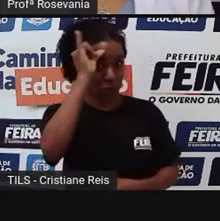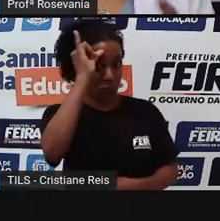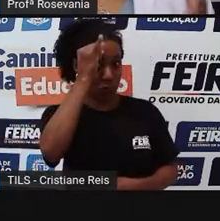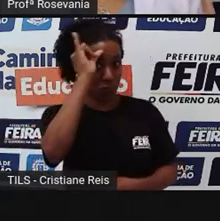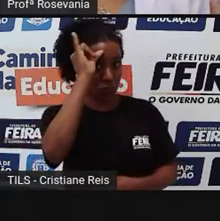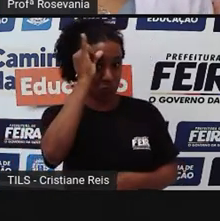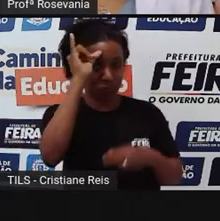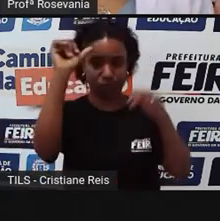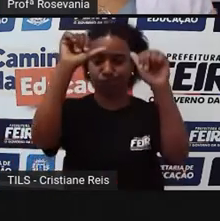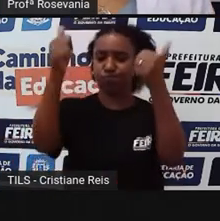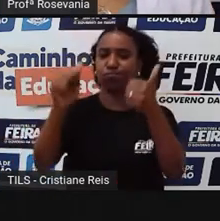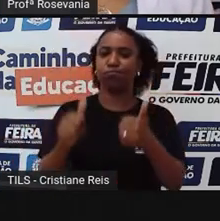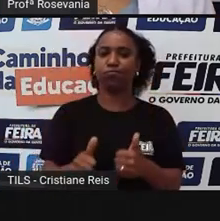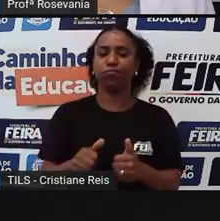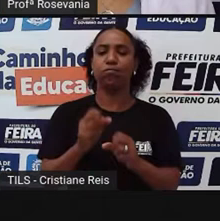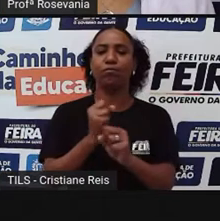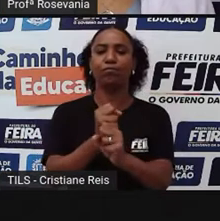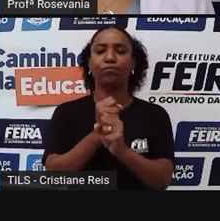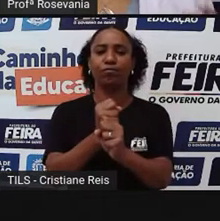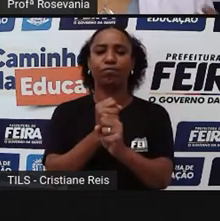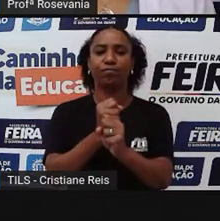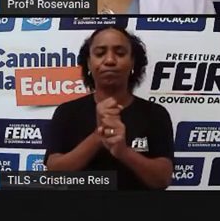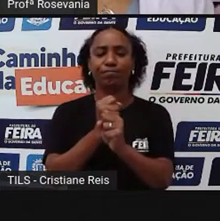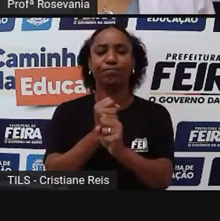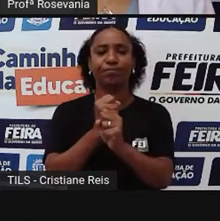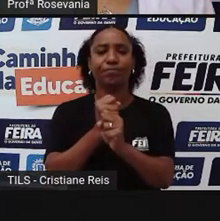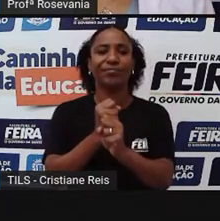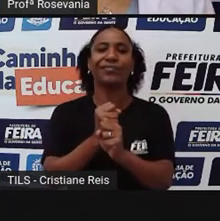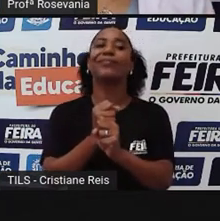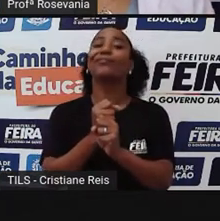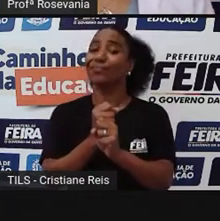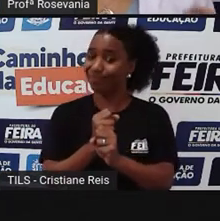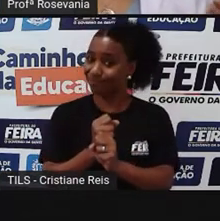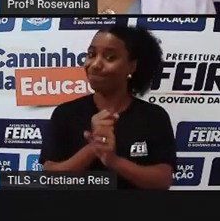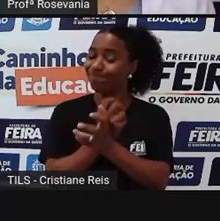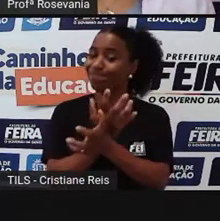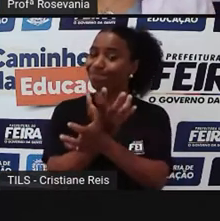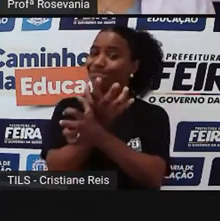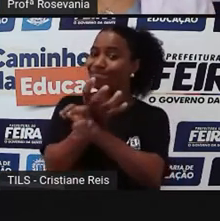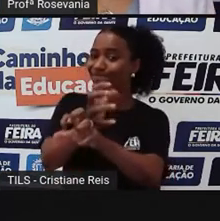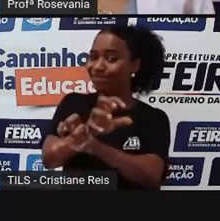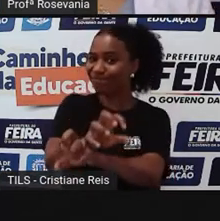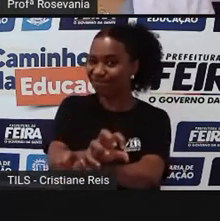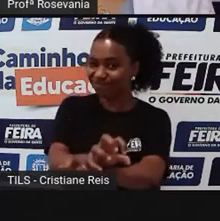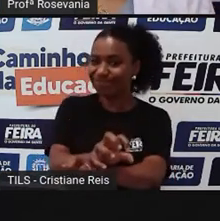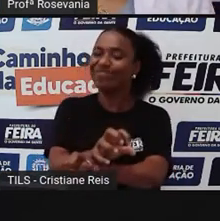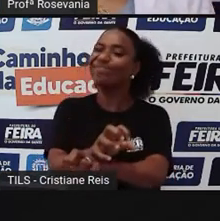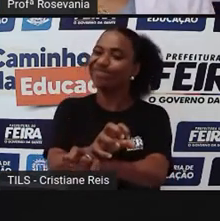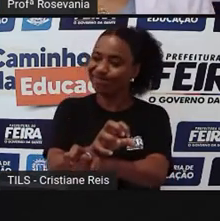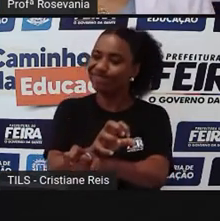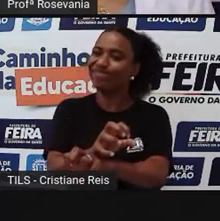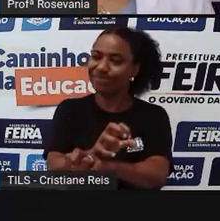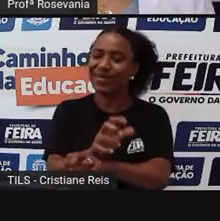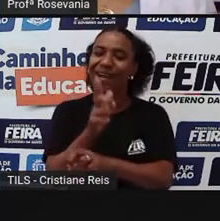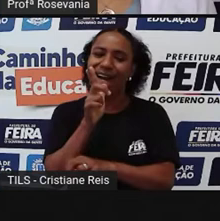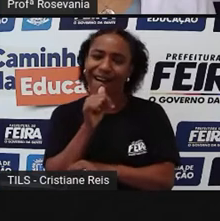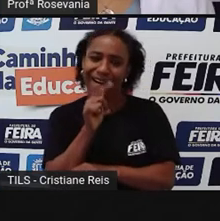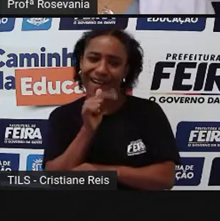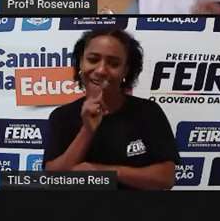baiano desbravava, a seca lhe deixou marcas, com espinhos e a falta de água.